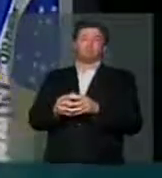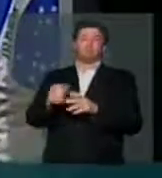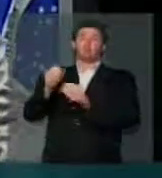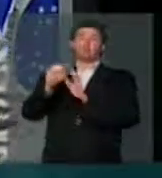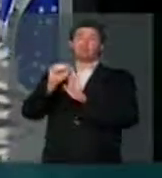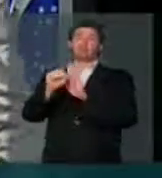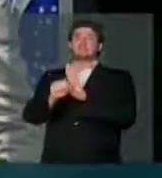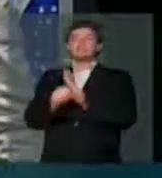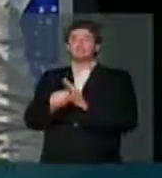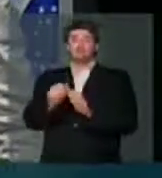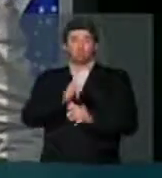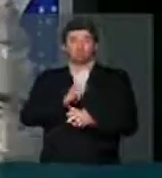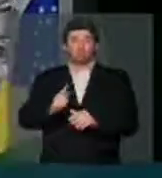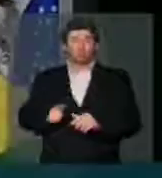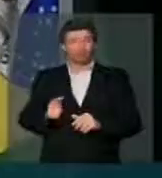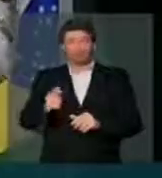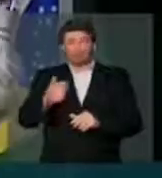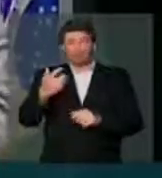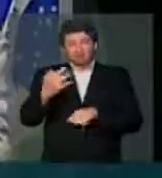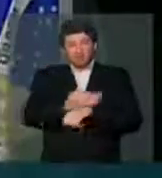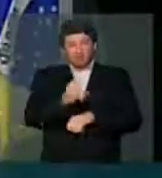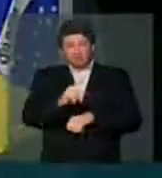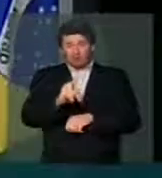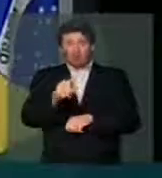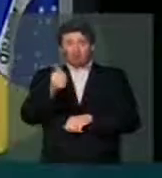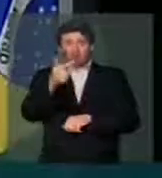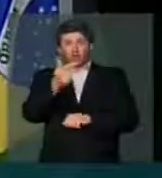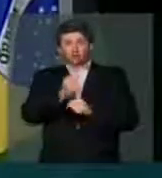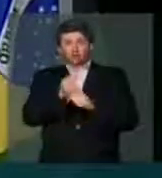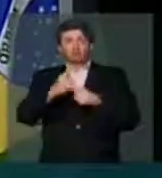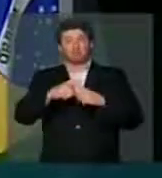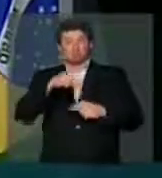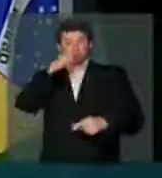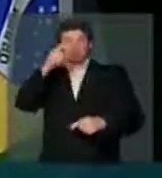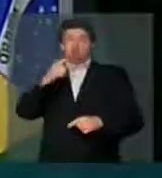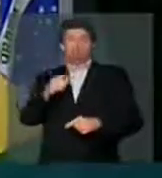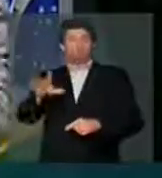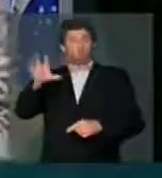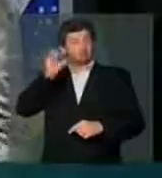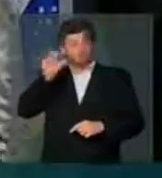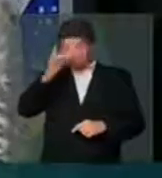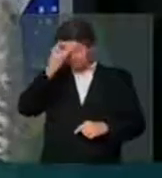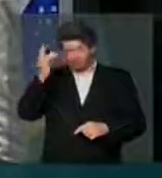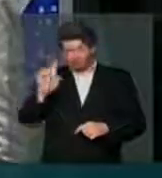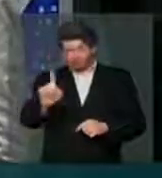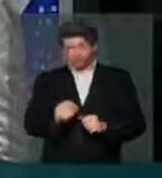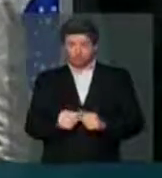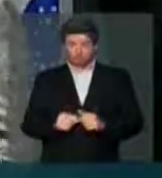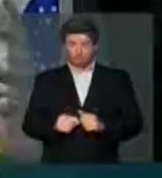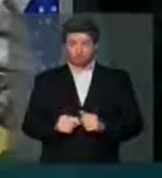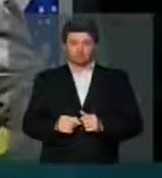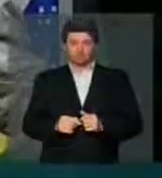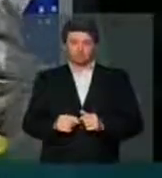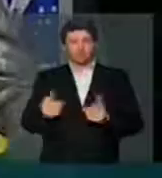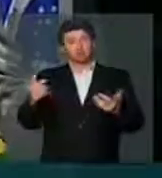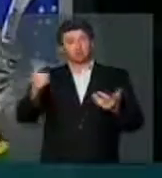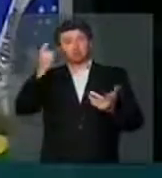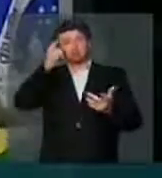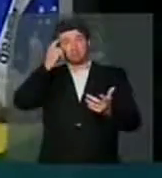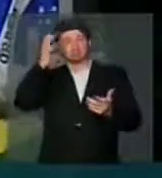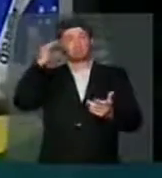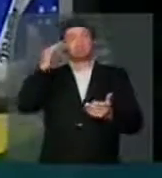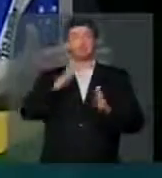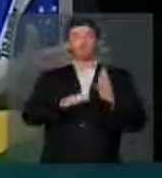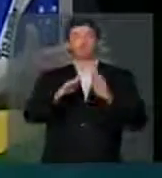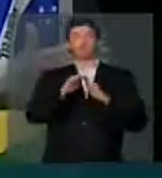resistiu 12 anos pela precotência por não ouvir as pessoas e por achar que